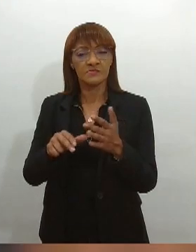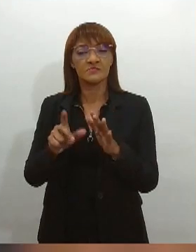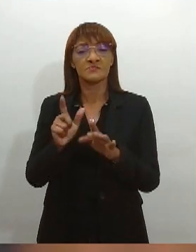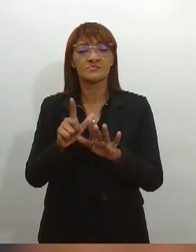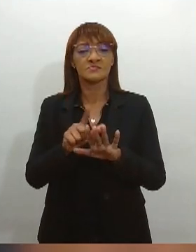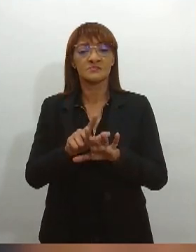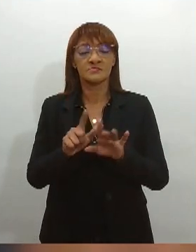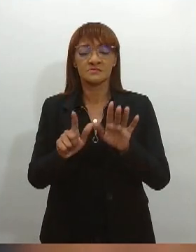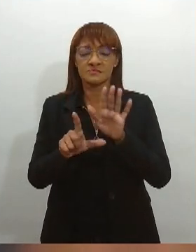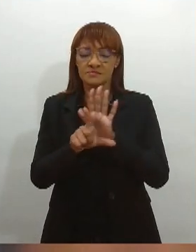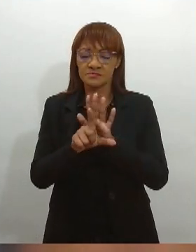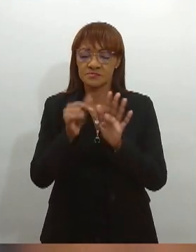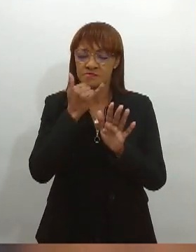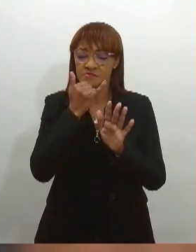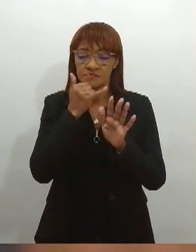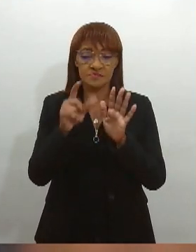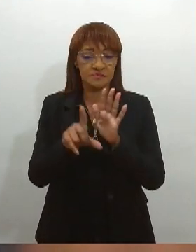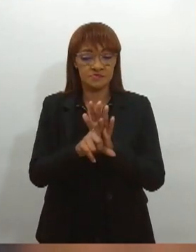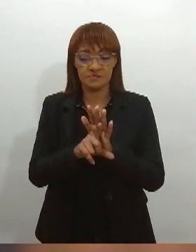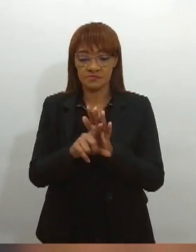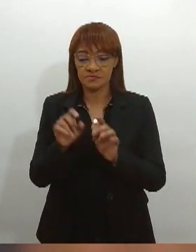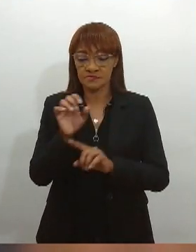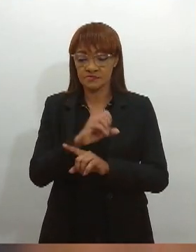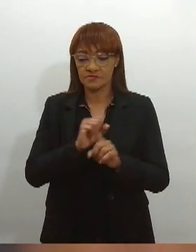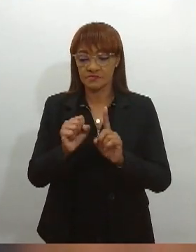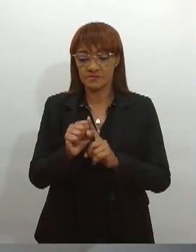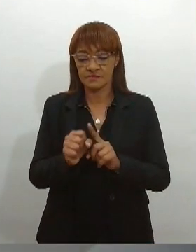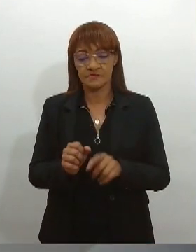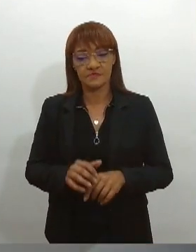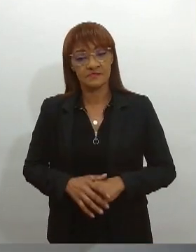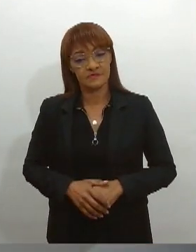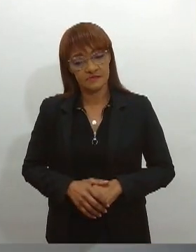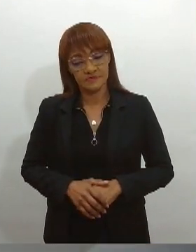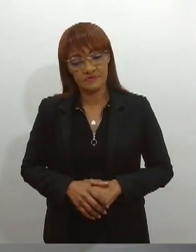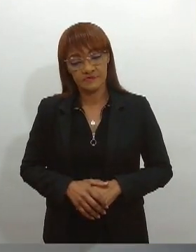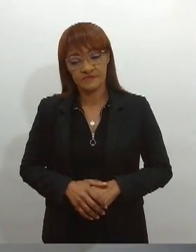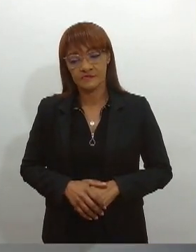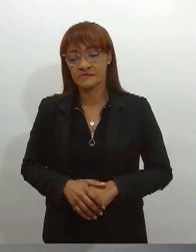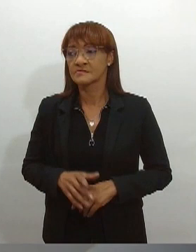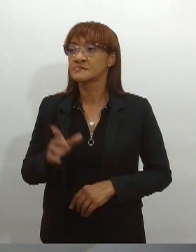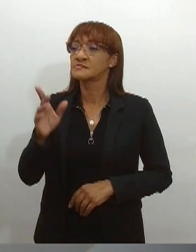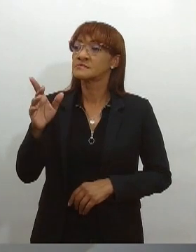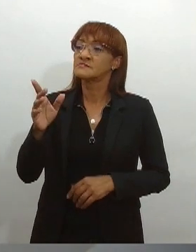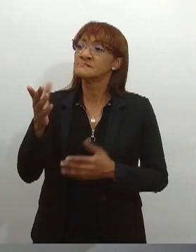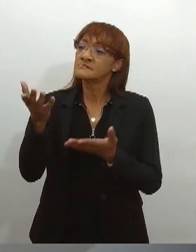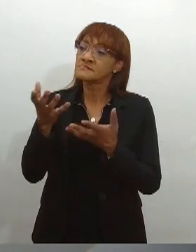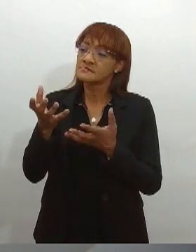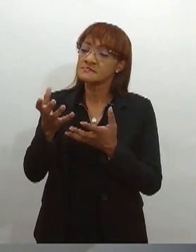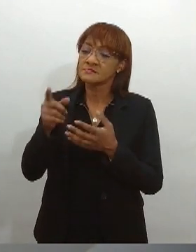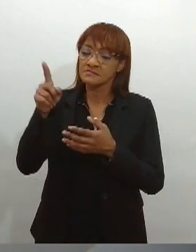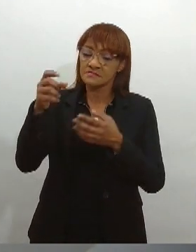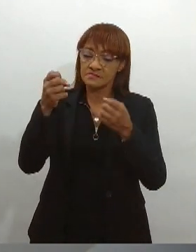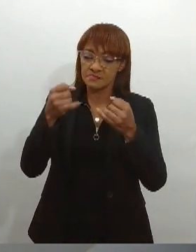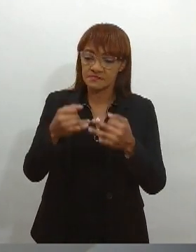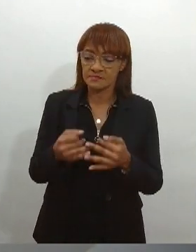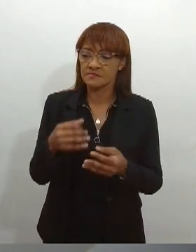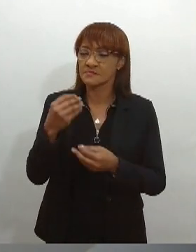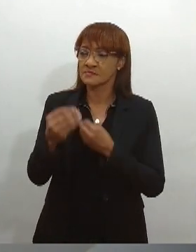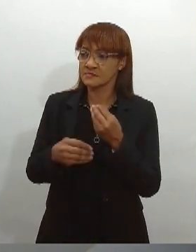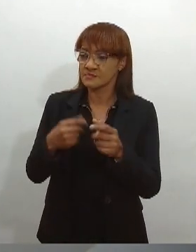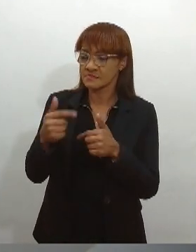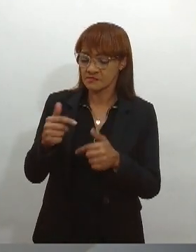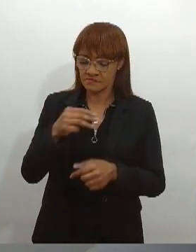passo na nossa sociedade. Exato. Doutor Fausto, eu gostaria que você falasse um pouquinho a respeito desse trabalho que o Ministério Público